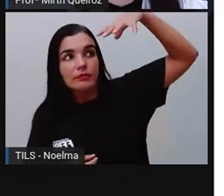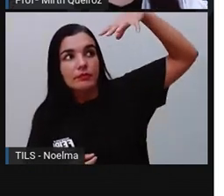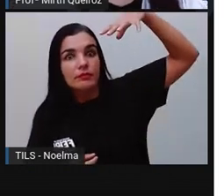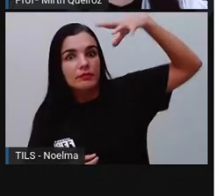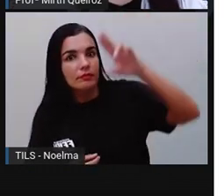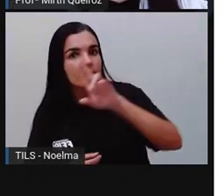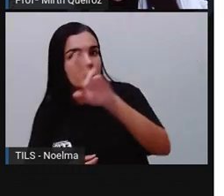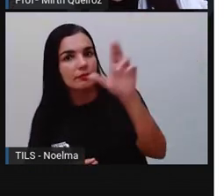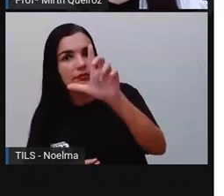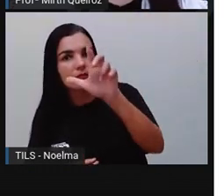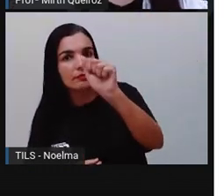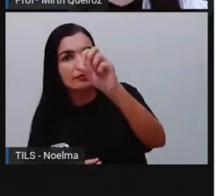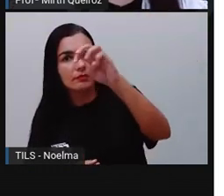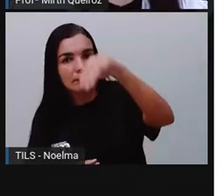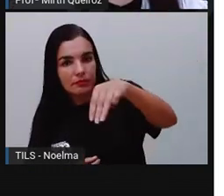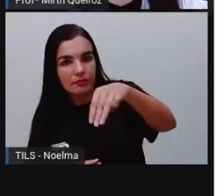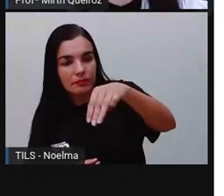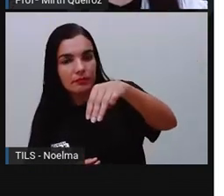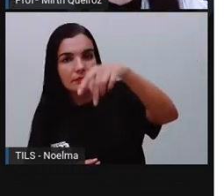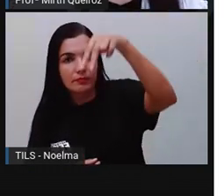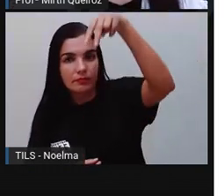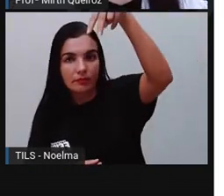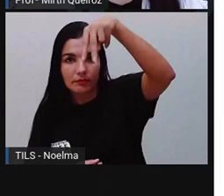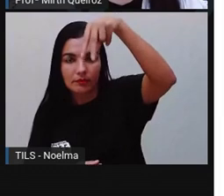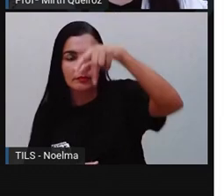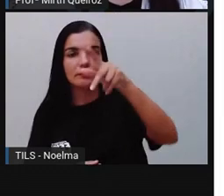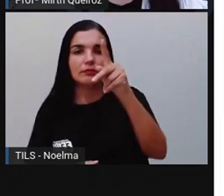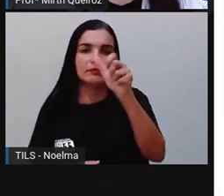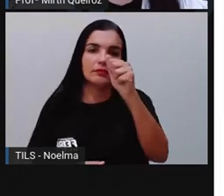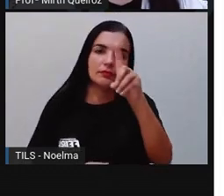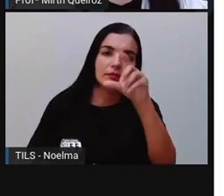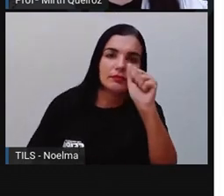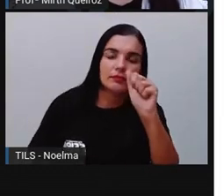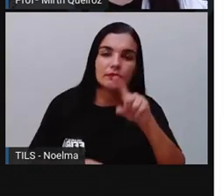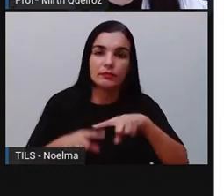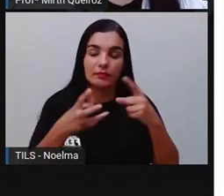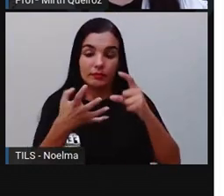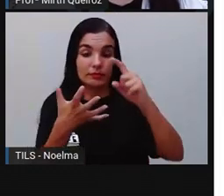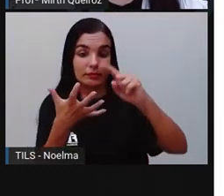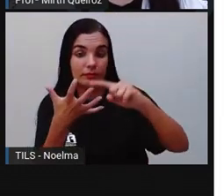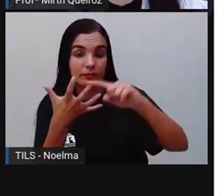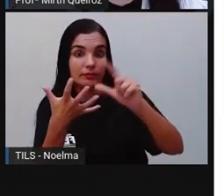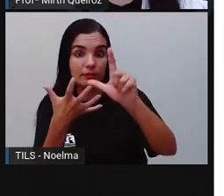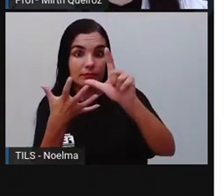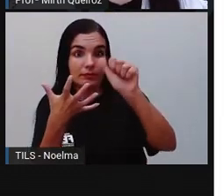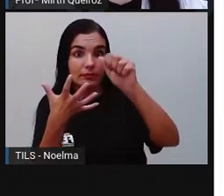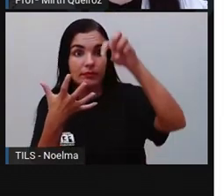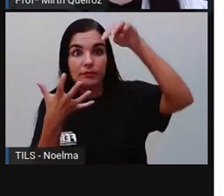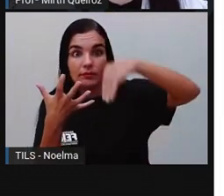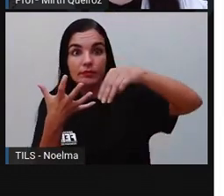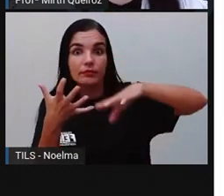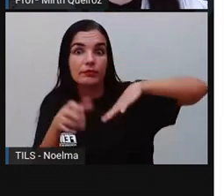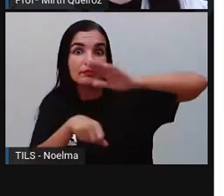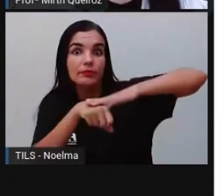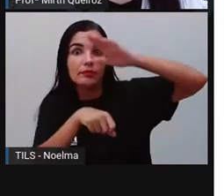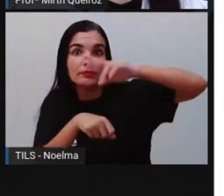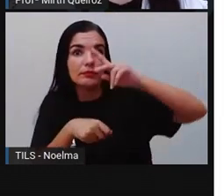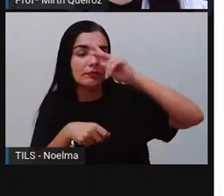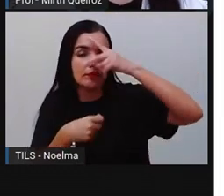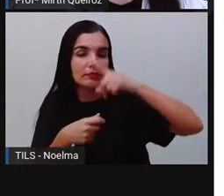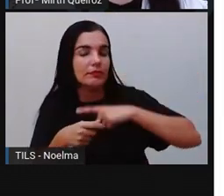Lâmpada. Lâmpada. O lã é mais forte, né? É pronunciado com maior intensidade. E olha só.